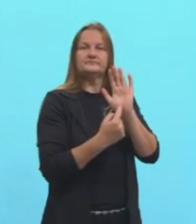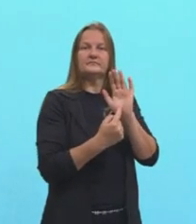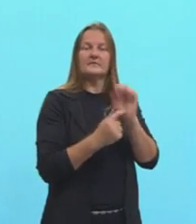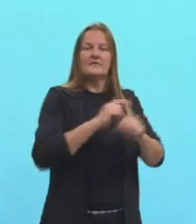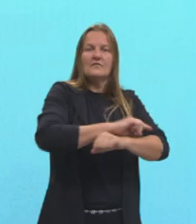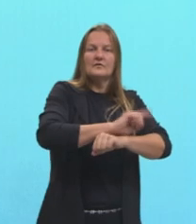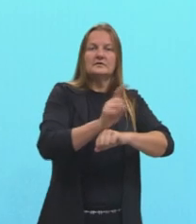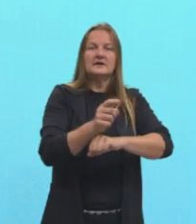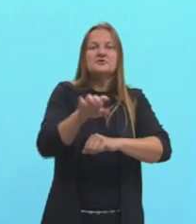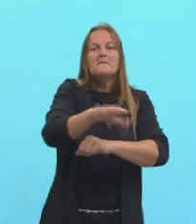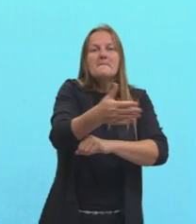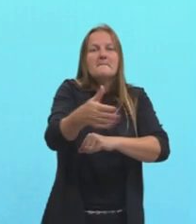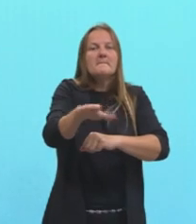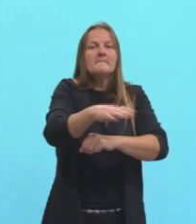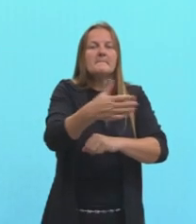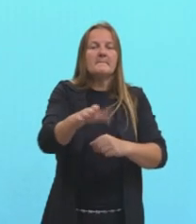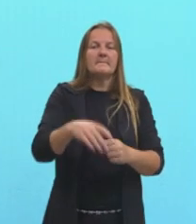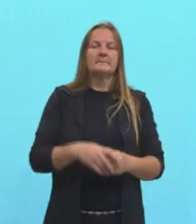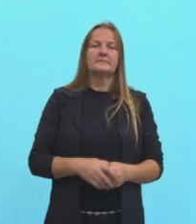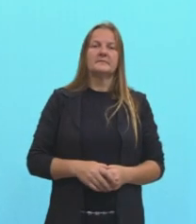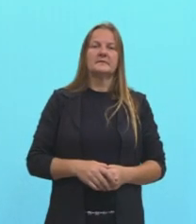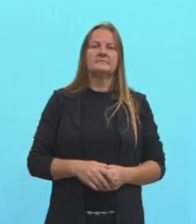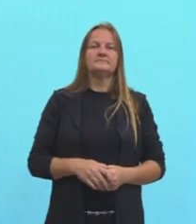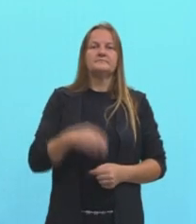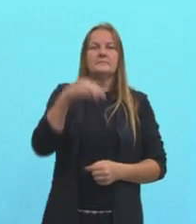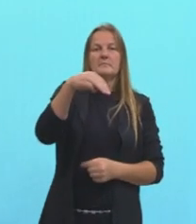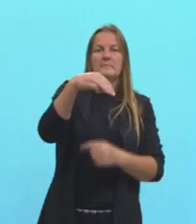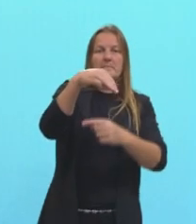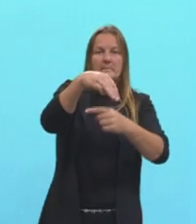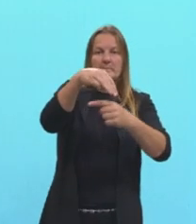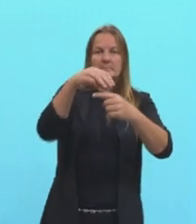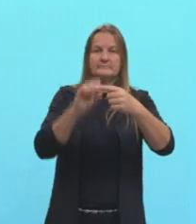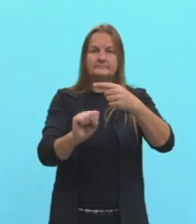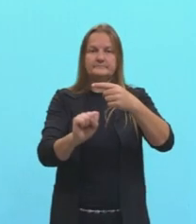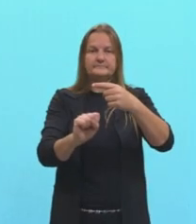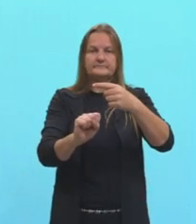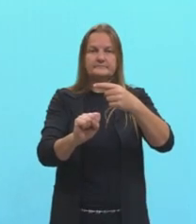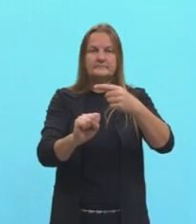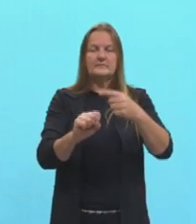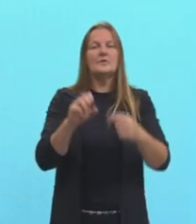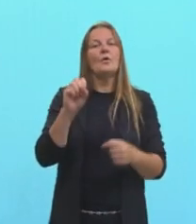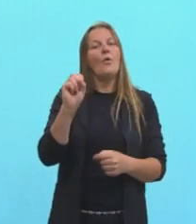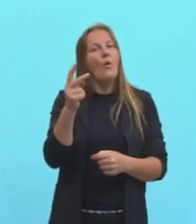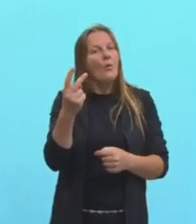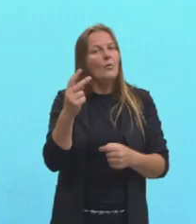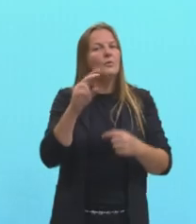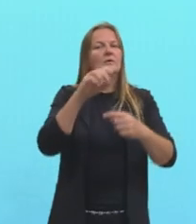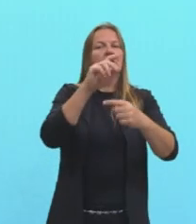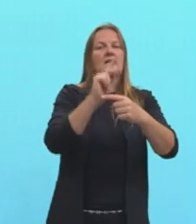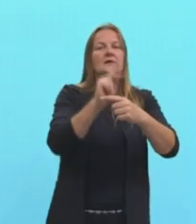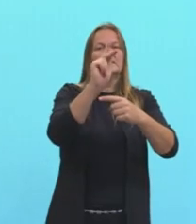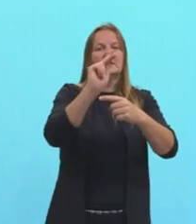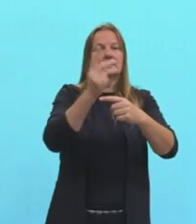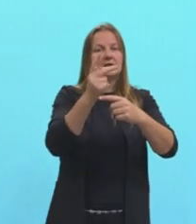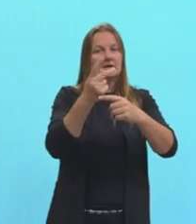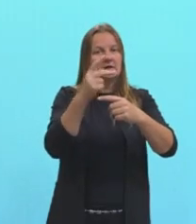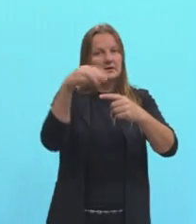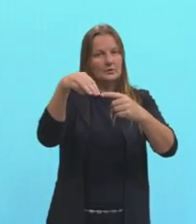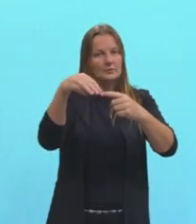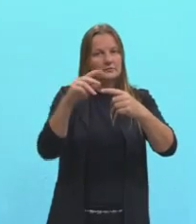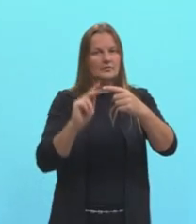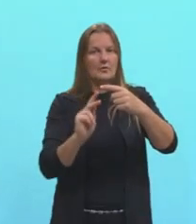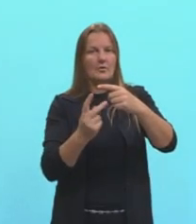usa metros por segundo, né? Metro por segundo. Ou quilômetros por hora. Não quer dizer que a gente não possa